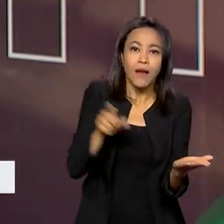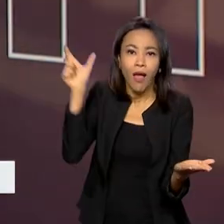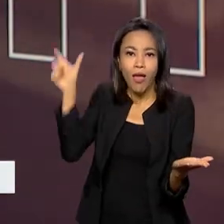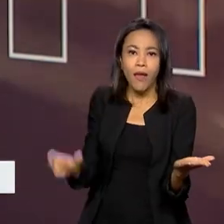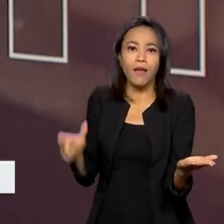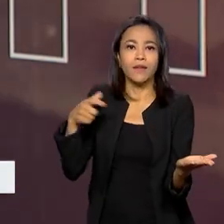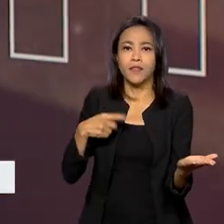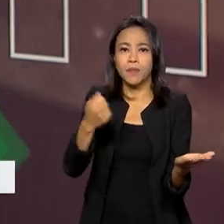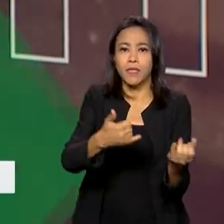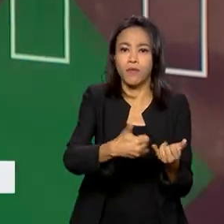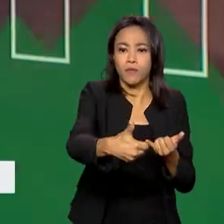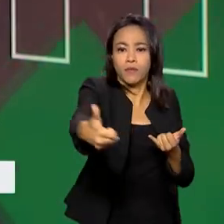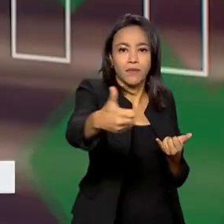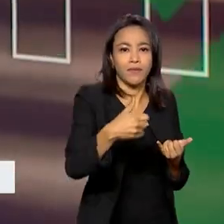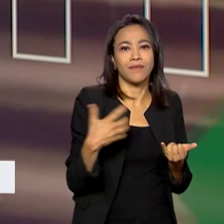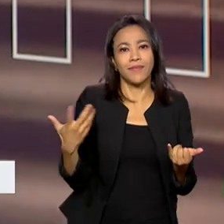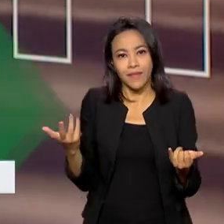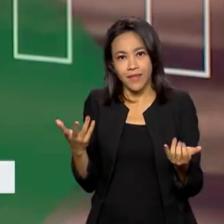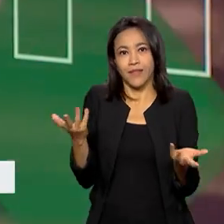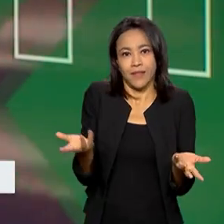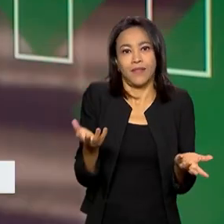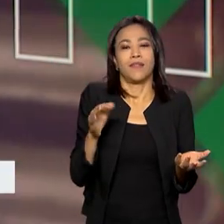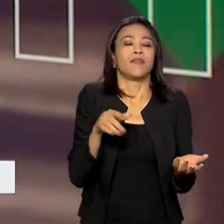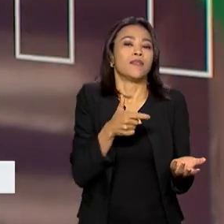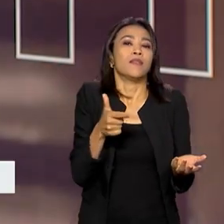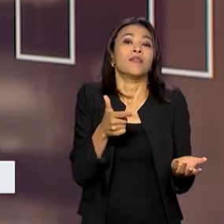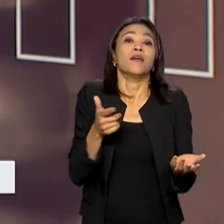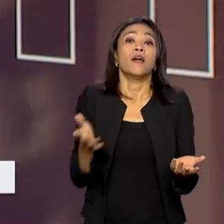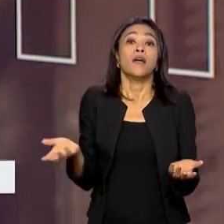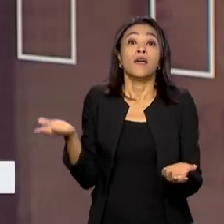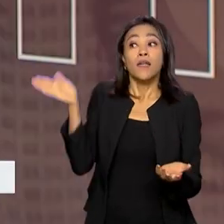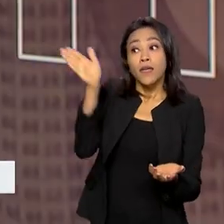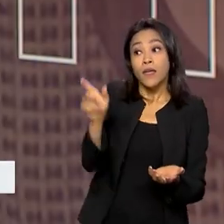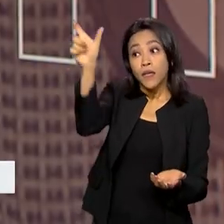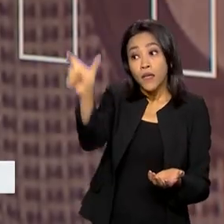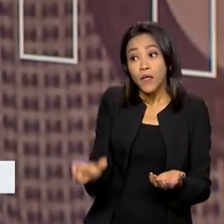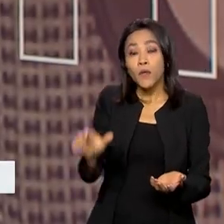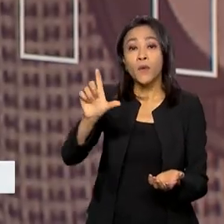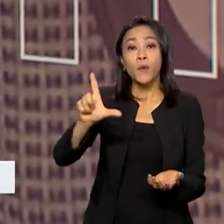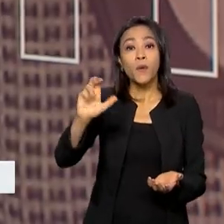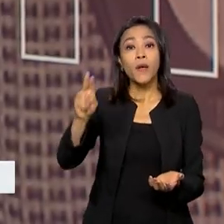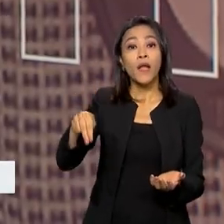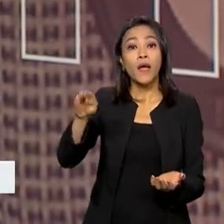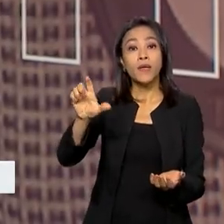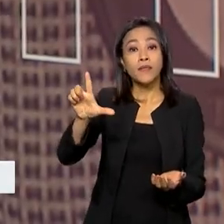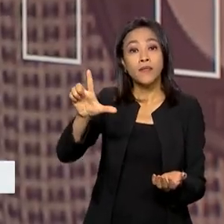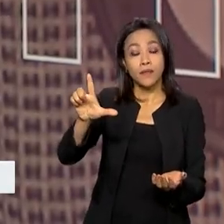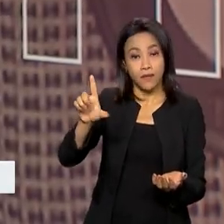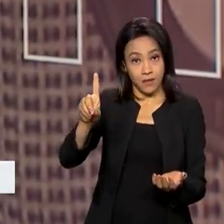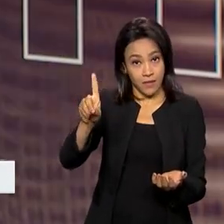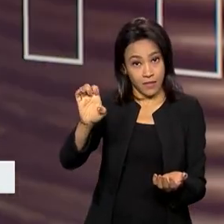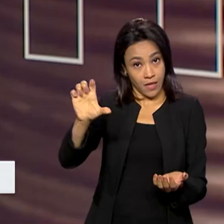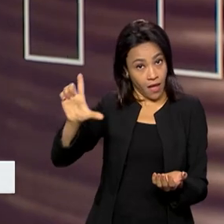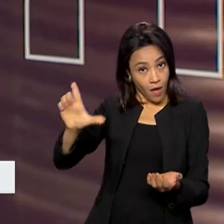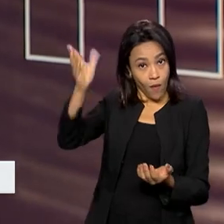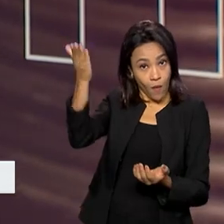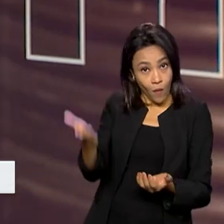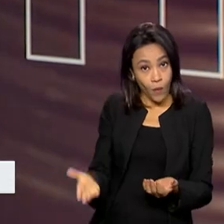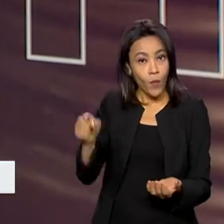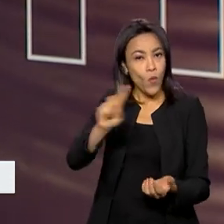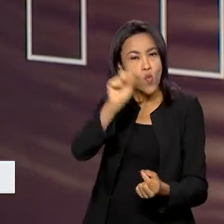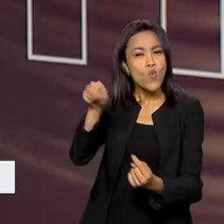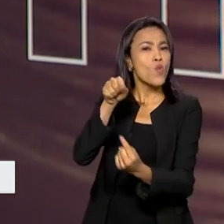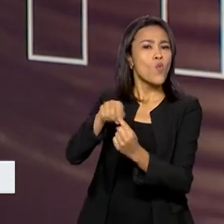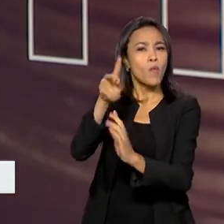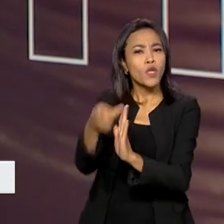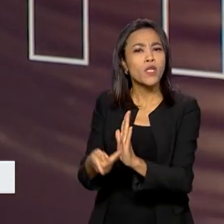sem fio, por meio do rádio, e o Landel de Moura fazendo um projeto já focado